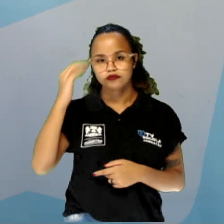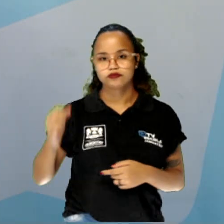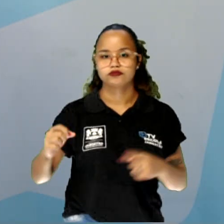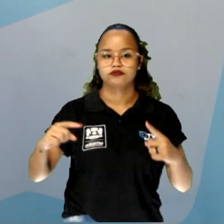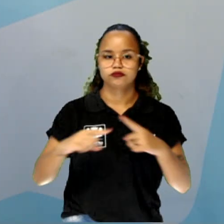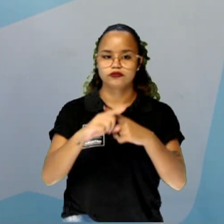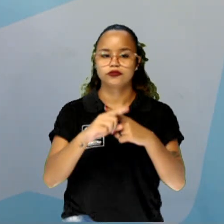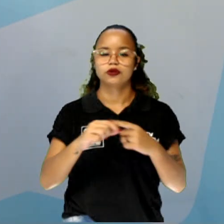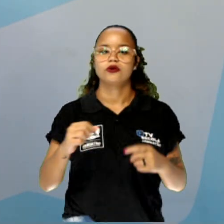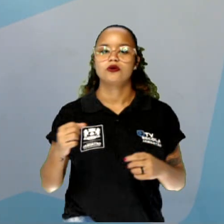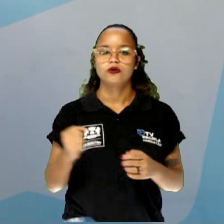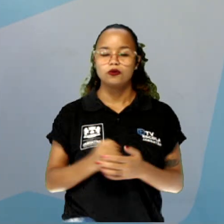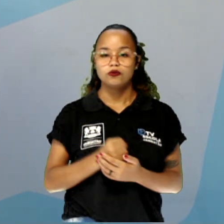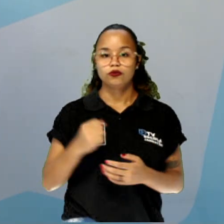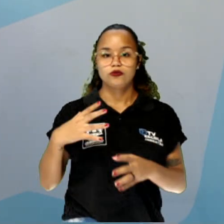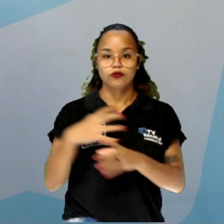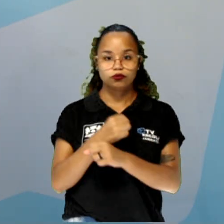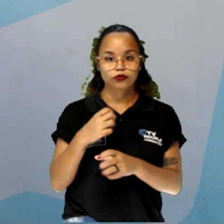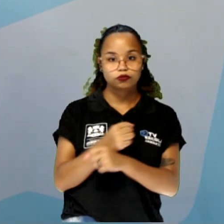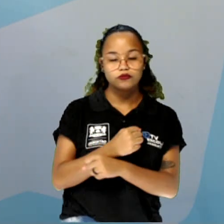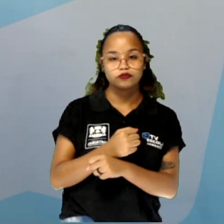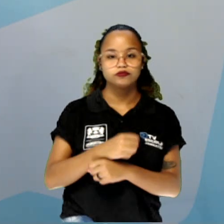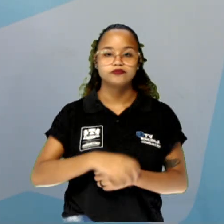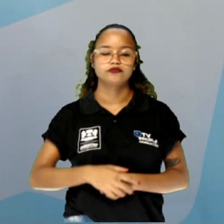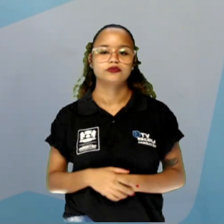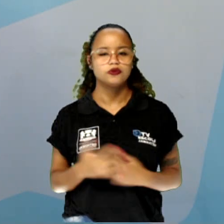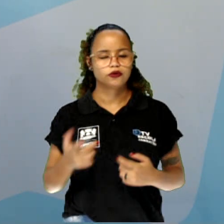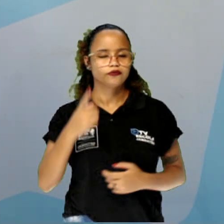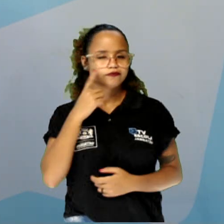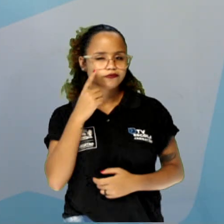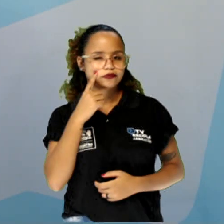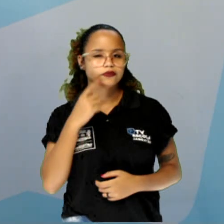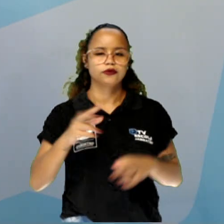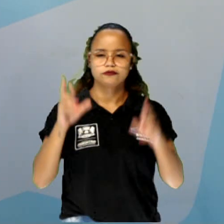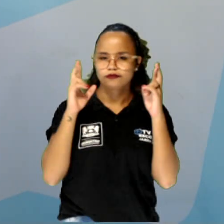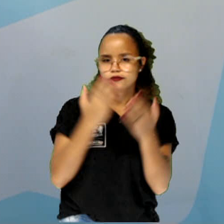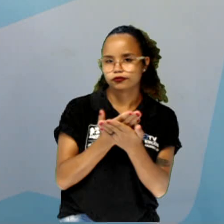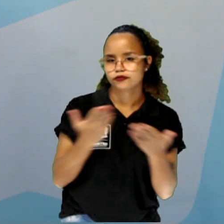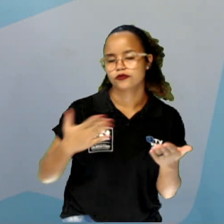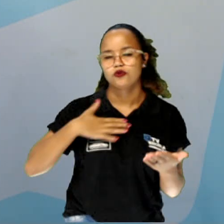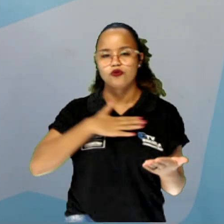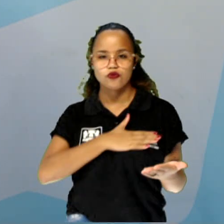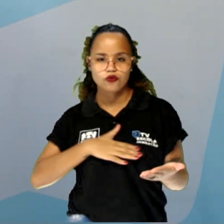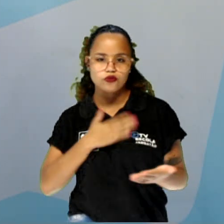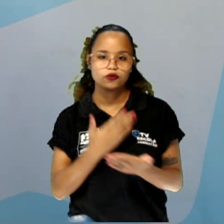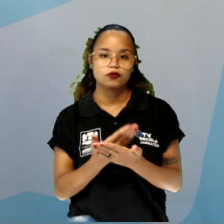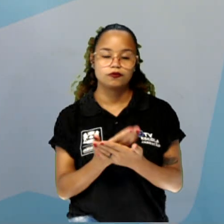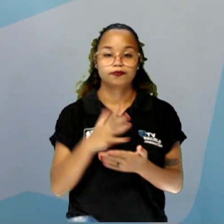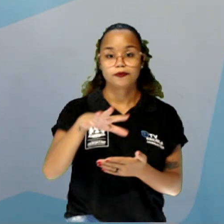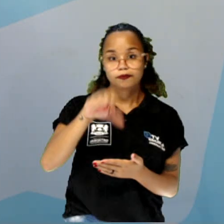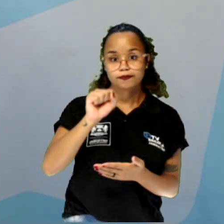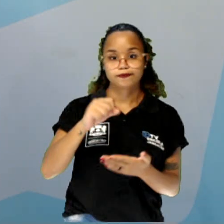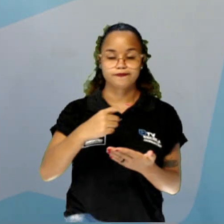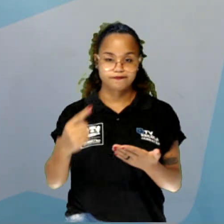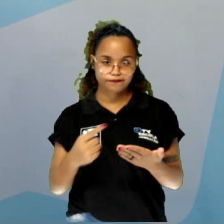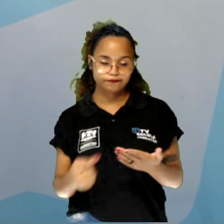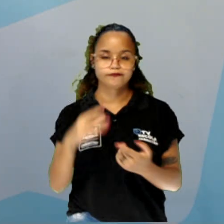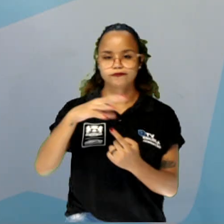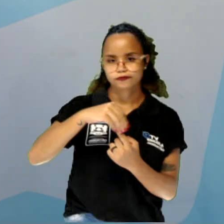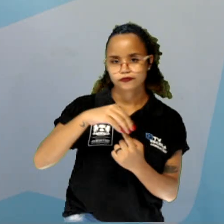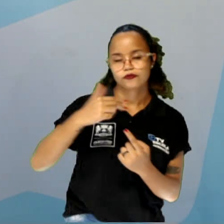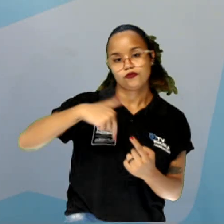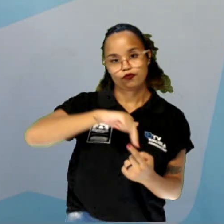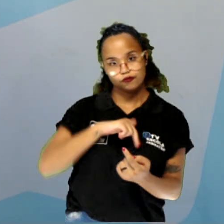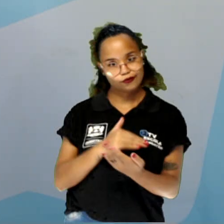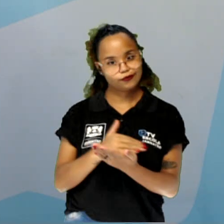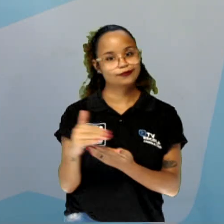cálculo de probabilidades. Então fica ligado aí, espero que você goste da aula, já pega aí o caderno, a caneta, que a gente vai